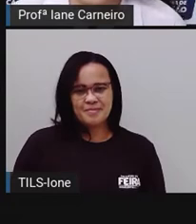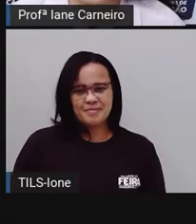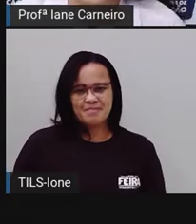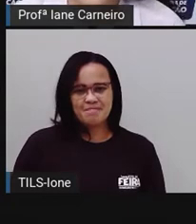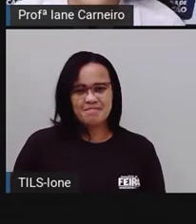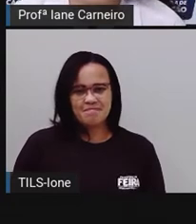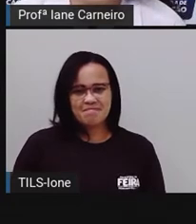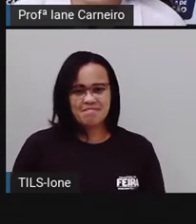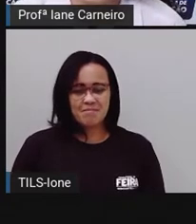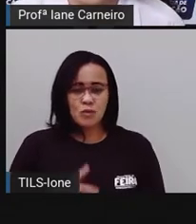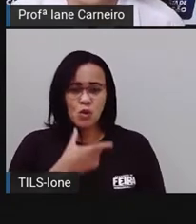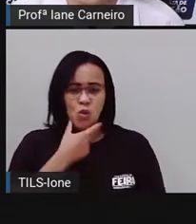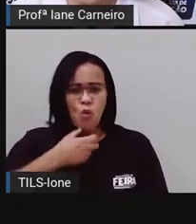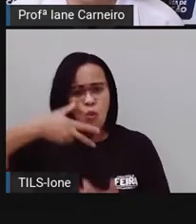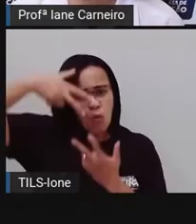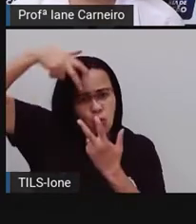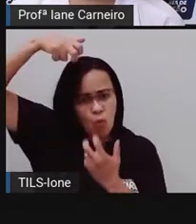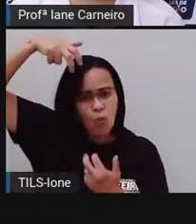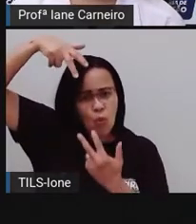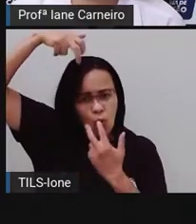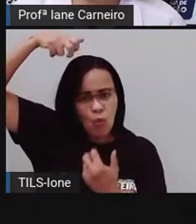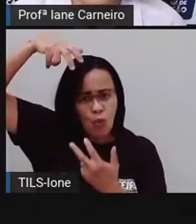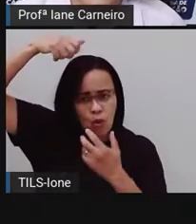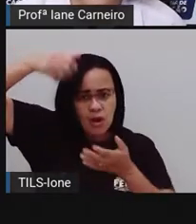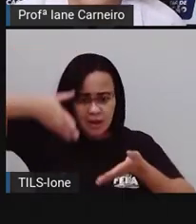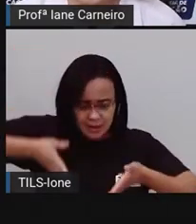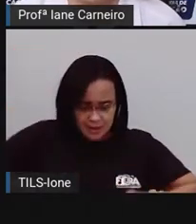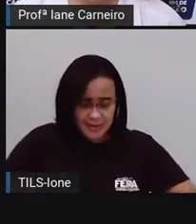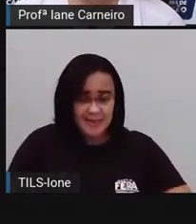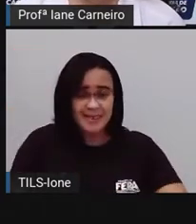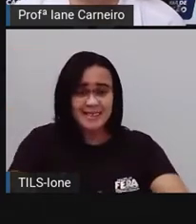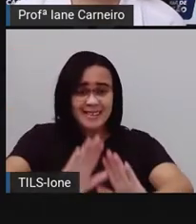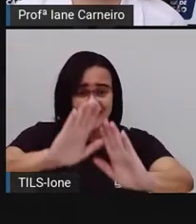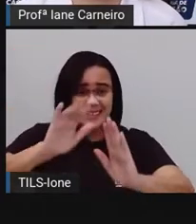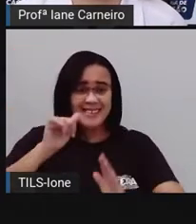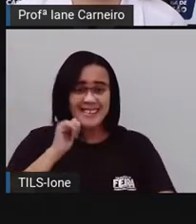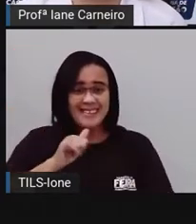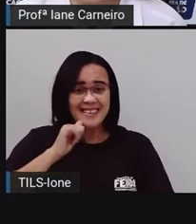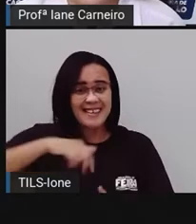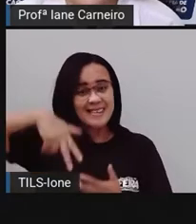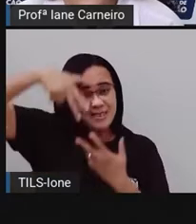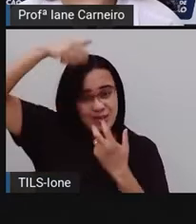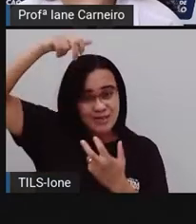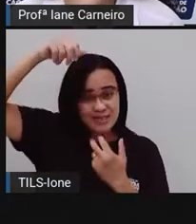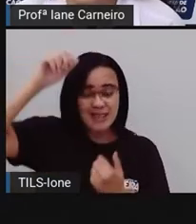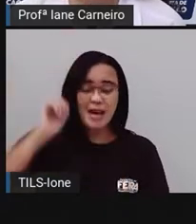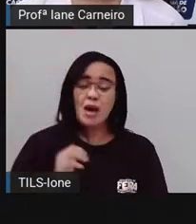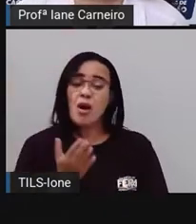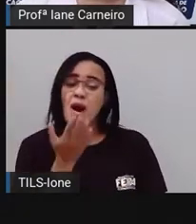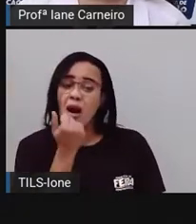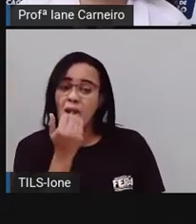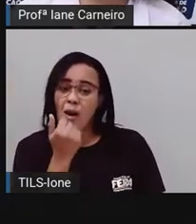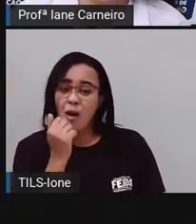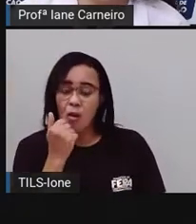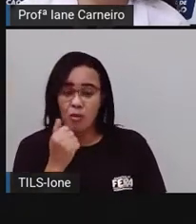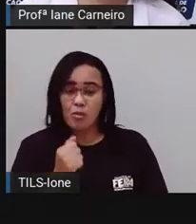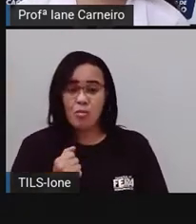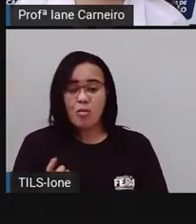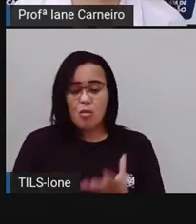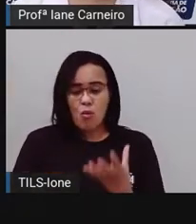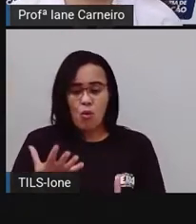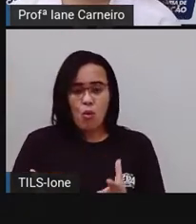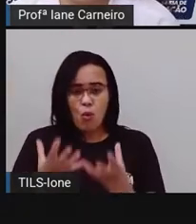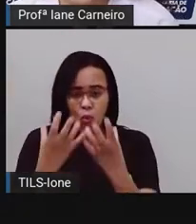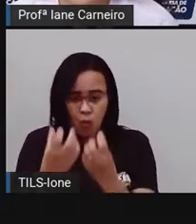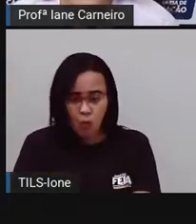Este é o cabrito que nasceu da cabra, que bebeu a água, que apagou o fogo,